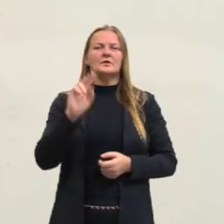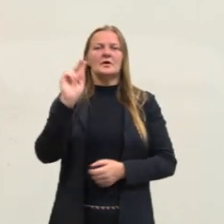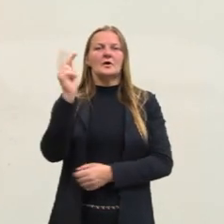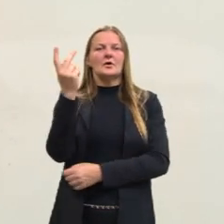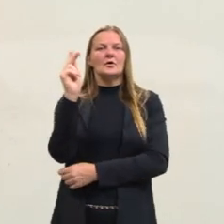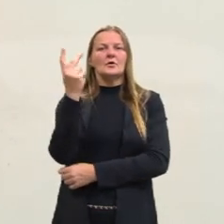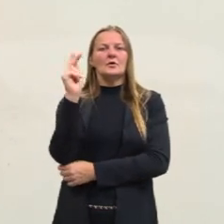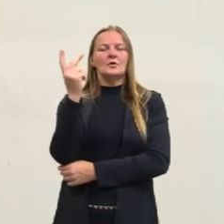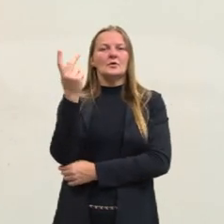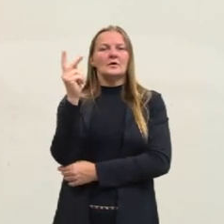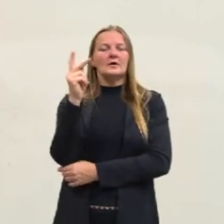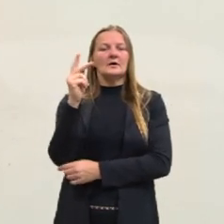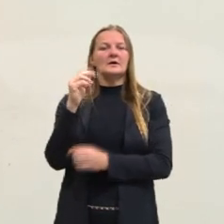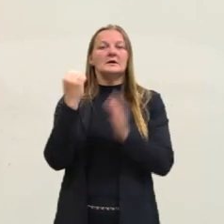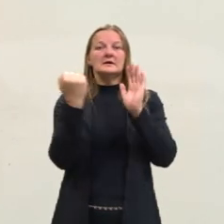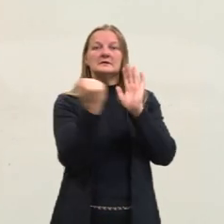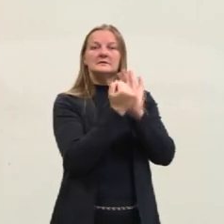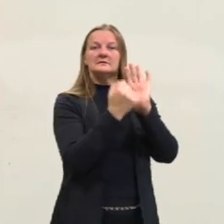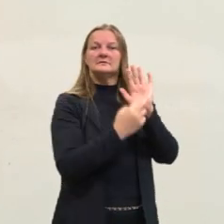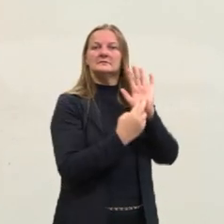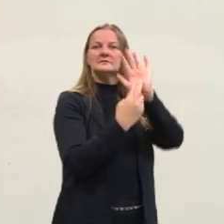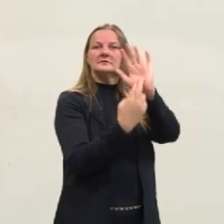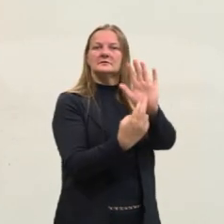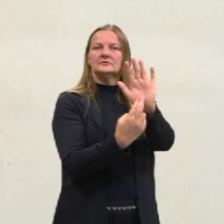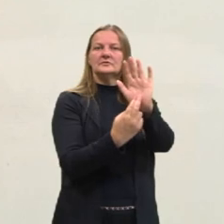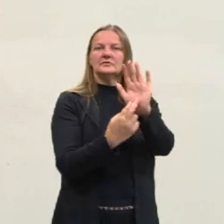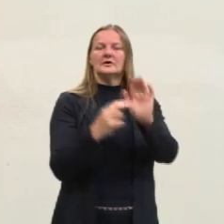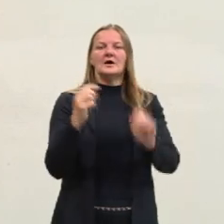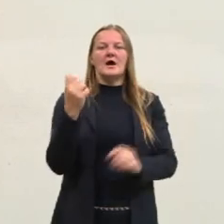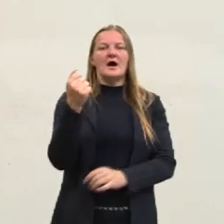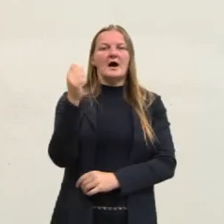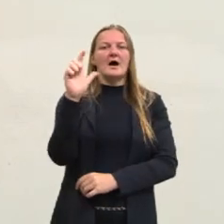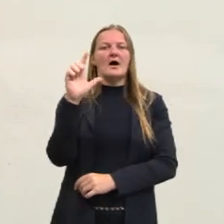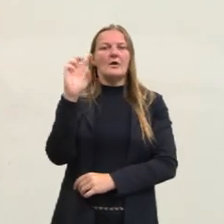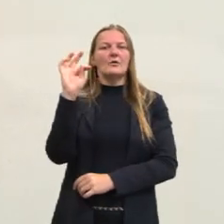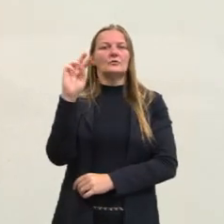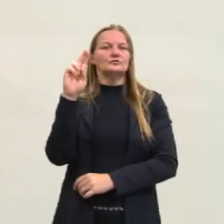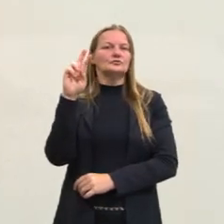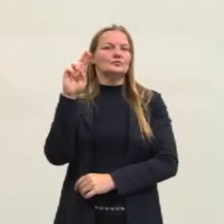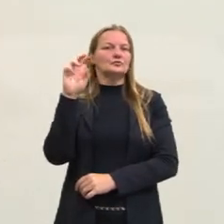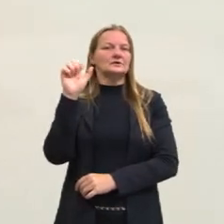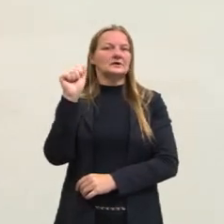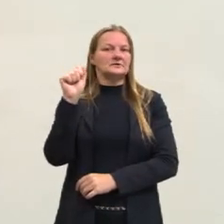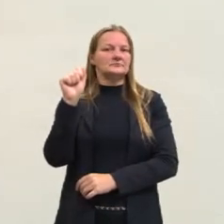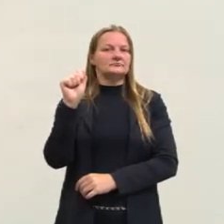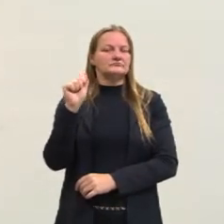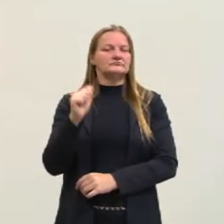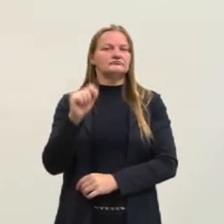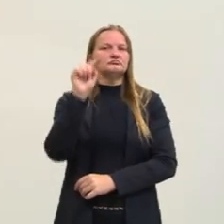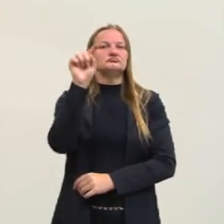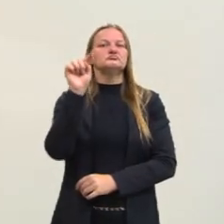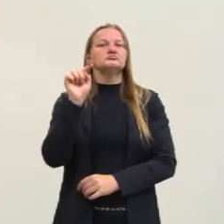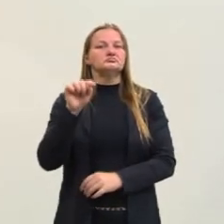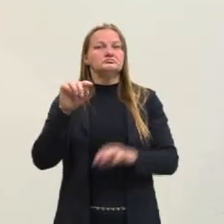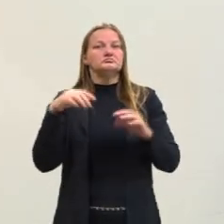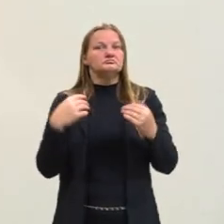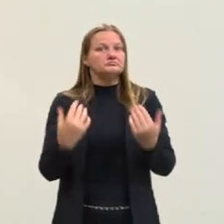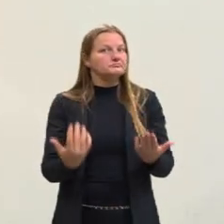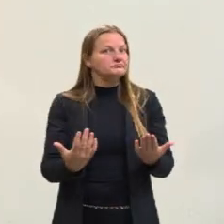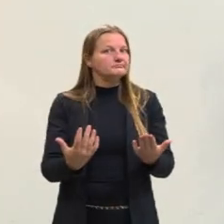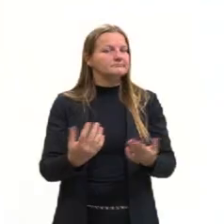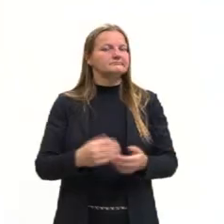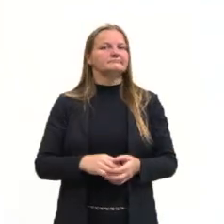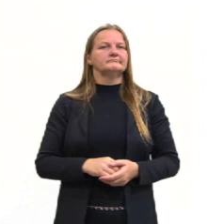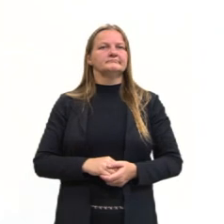para a altura, correto? Então, a gente não sabe essa altura. Então, a gente estabelece, então, uma relação.